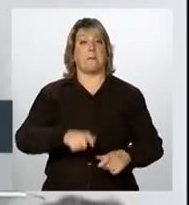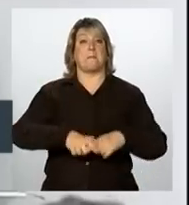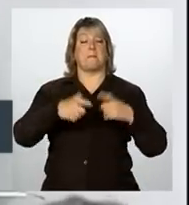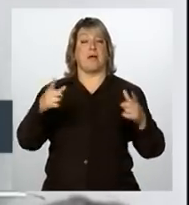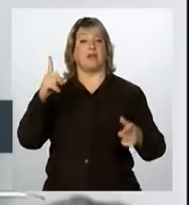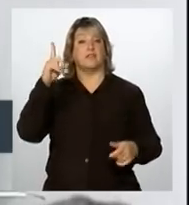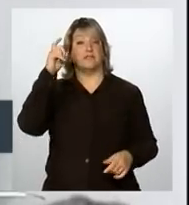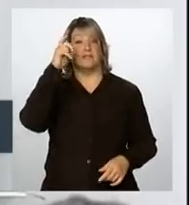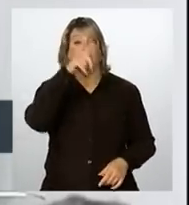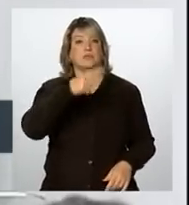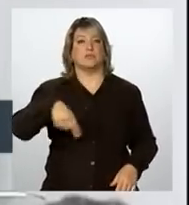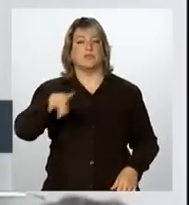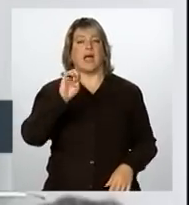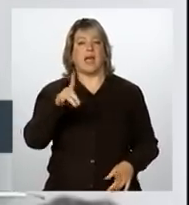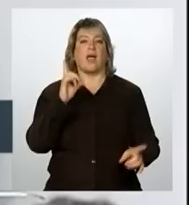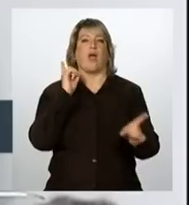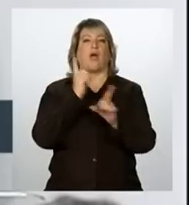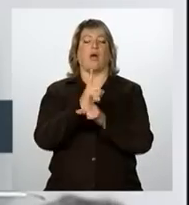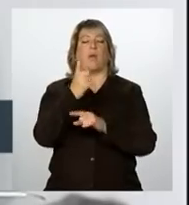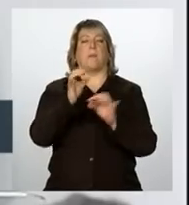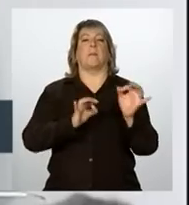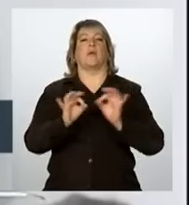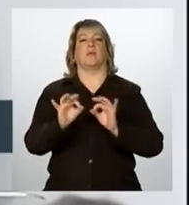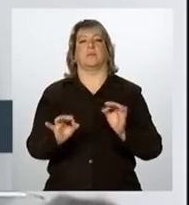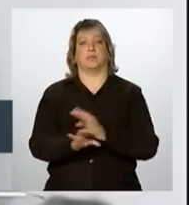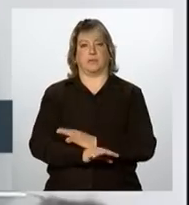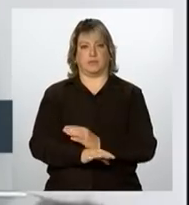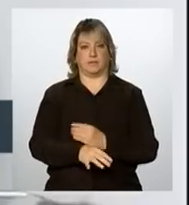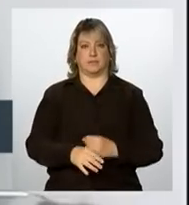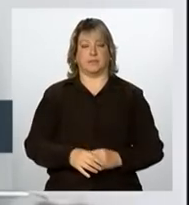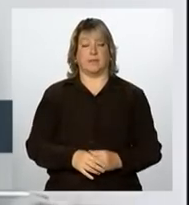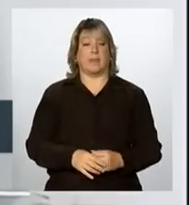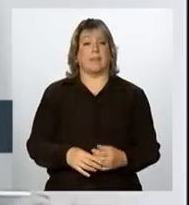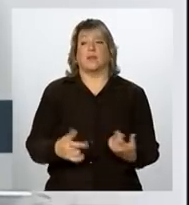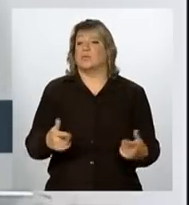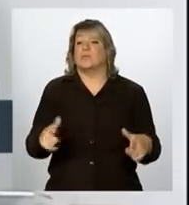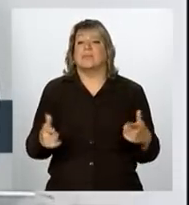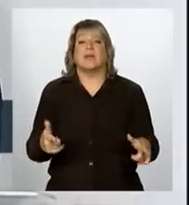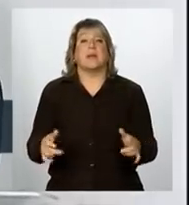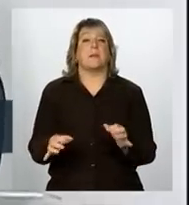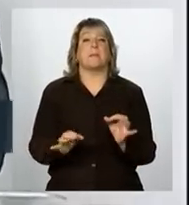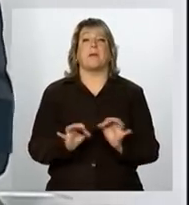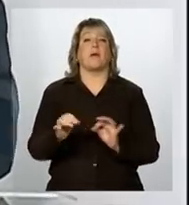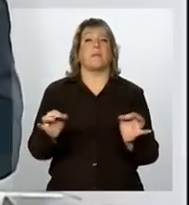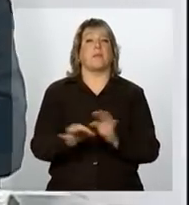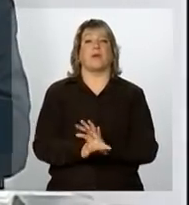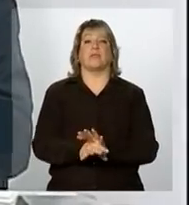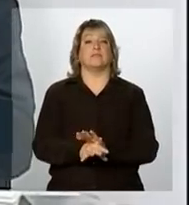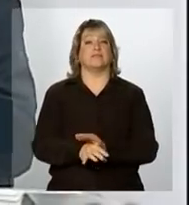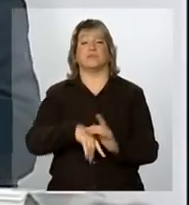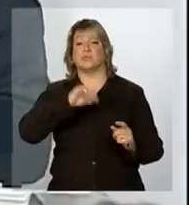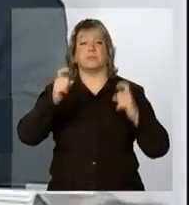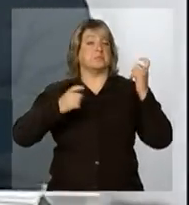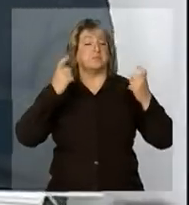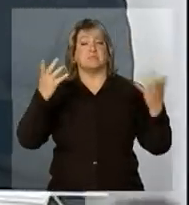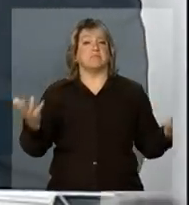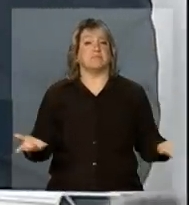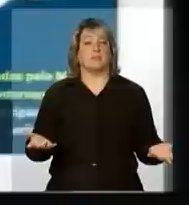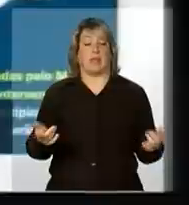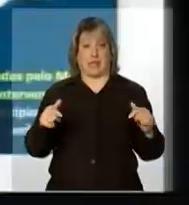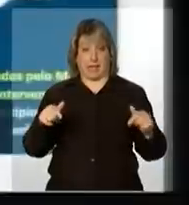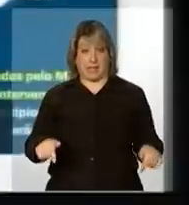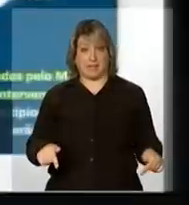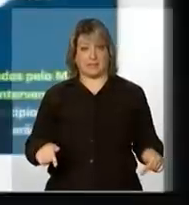dificuldade é encontrar um projeto pronto. Não tem projeto, se deixou de investir em projetos. Então, esse